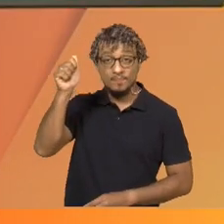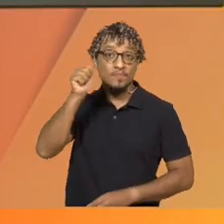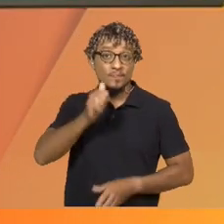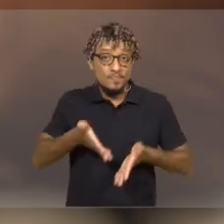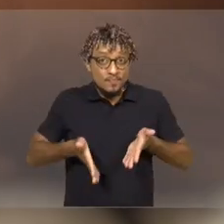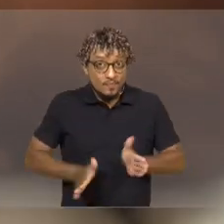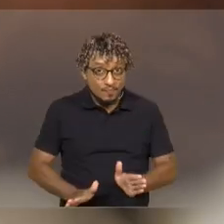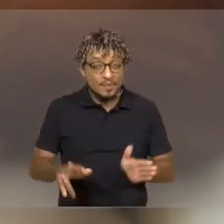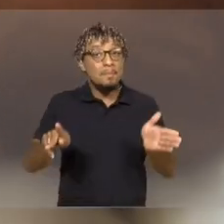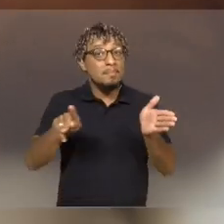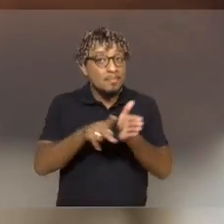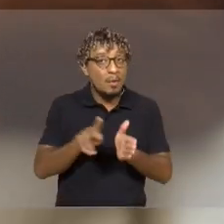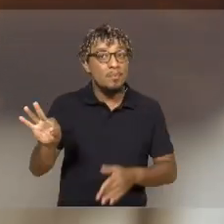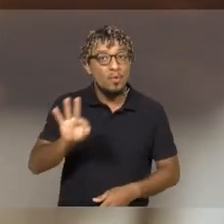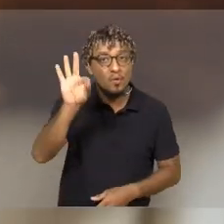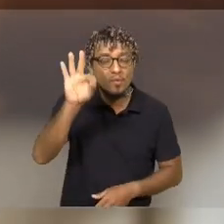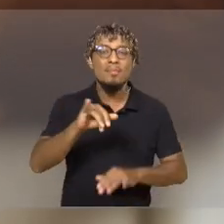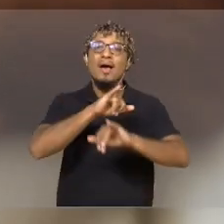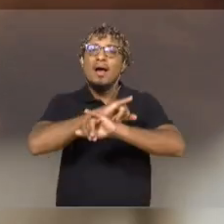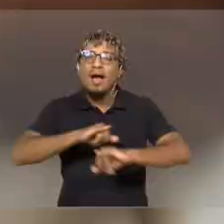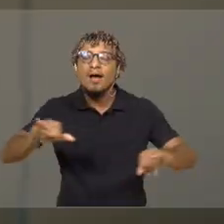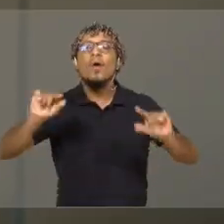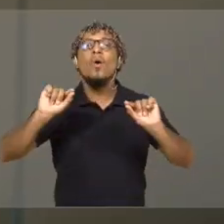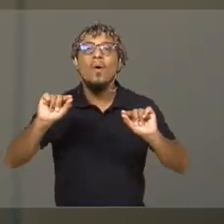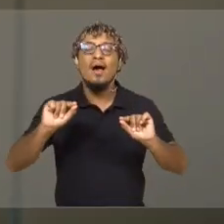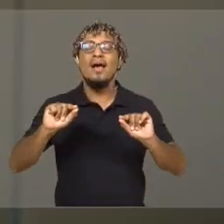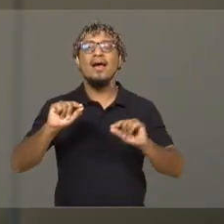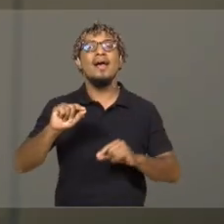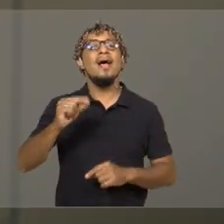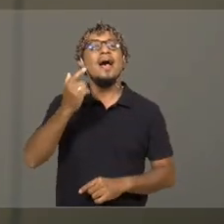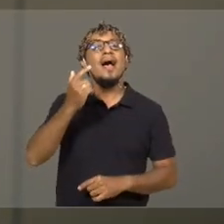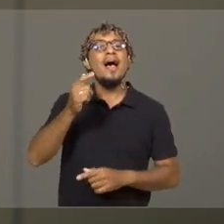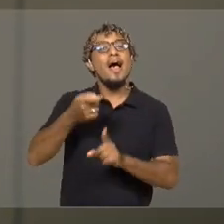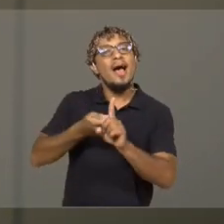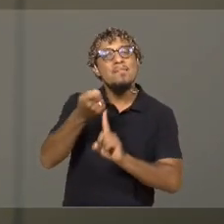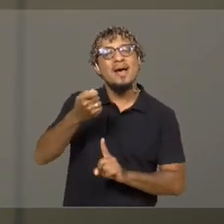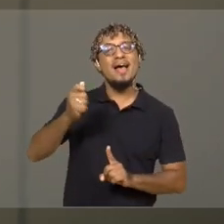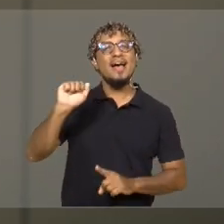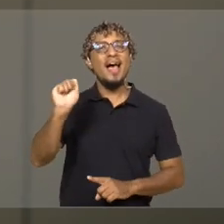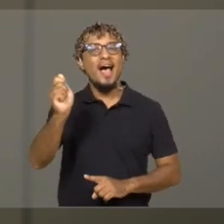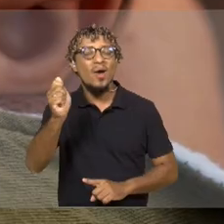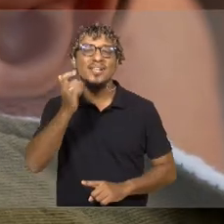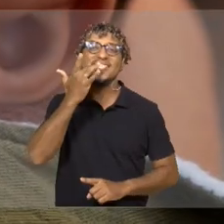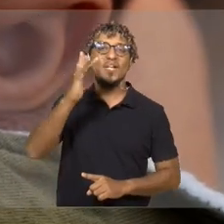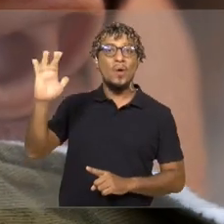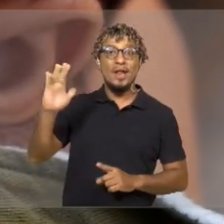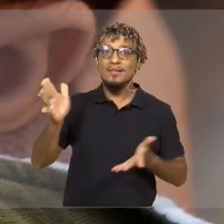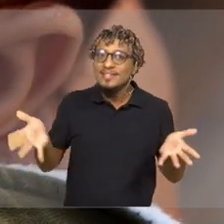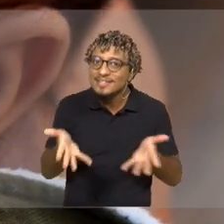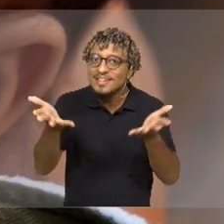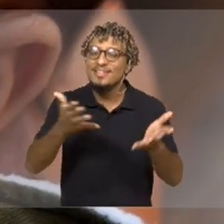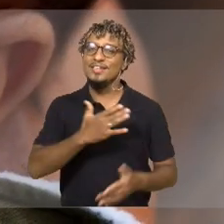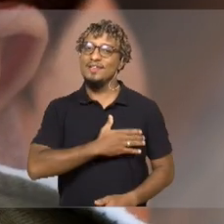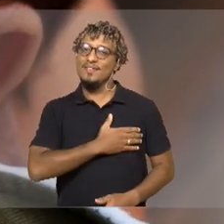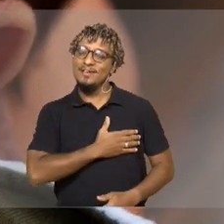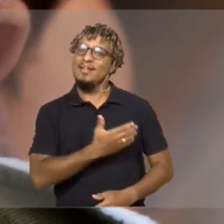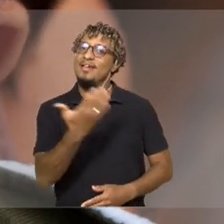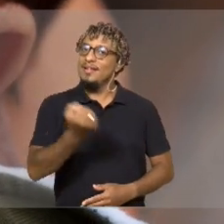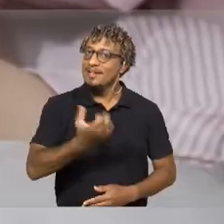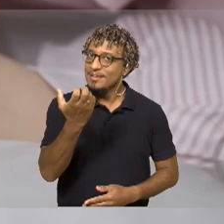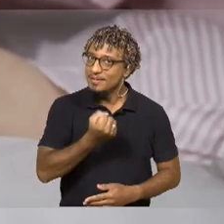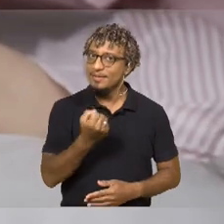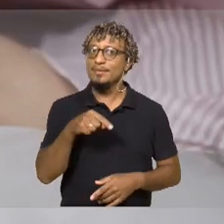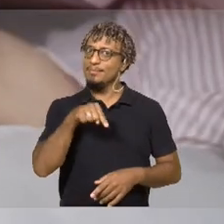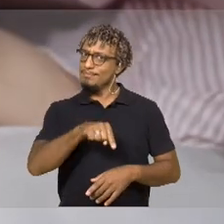Infantil da UFIMA lança a campanha Agosto Dourado, de incentivo à amamentação. Entenda então como o aleitamento